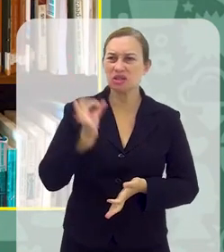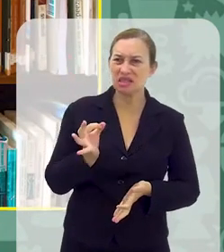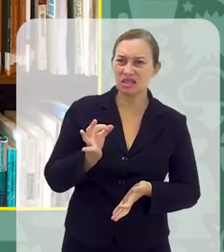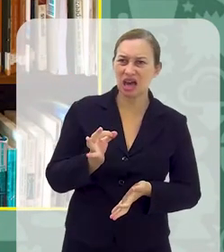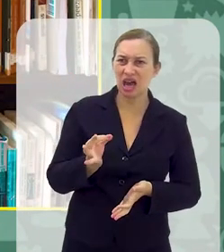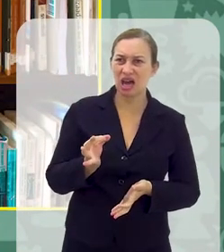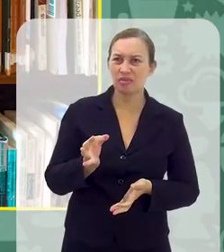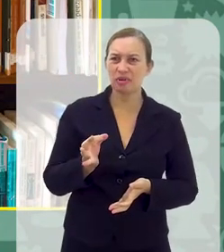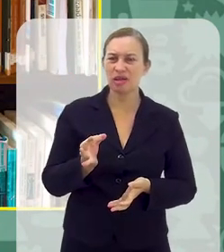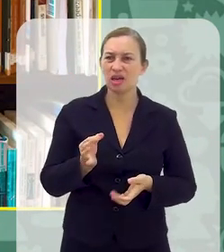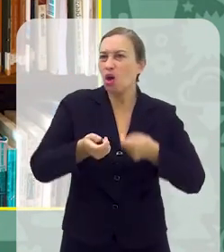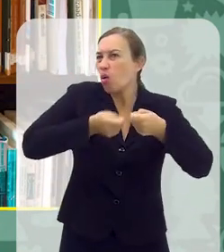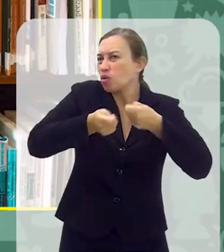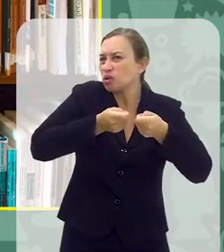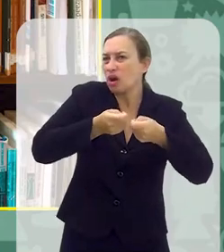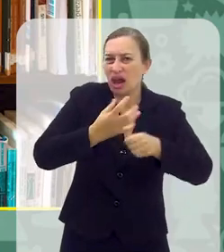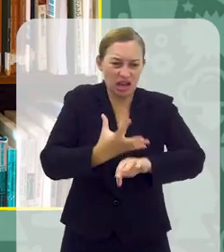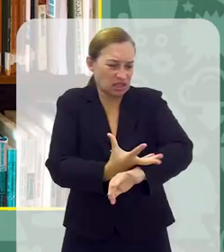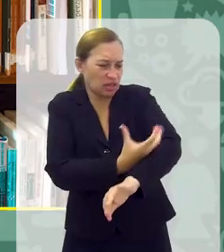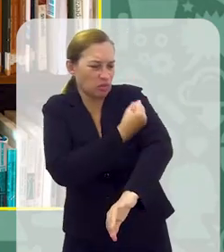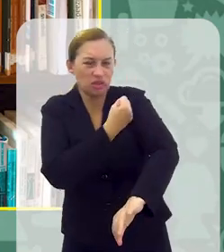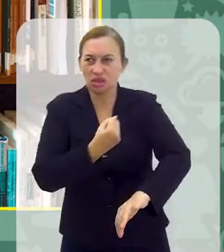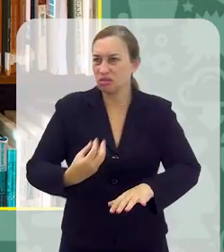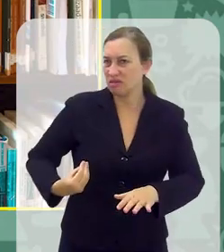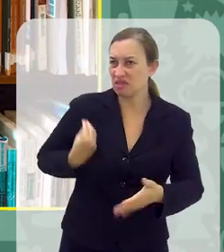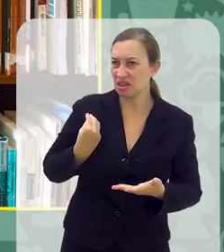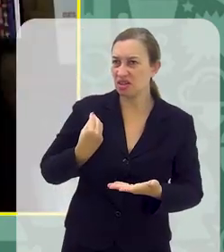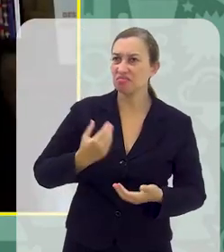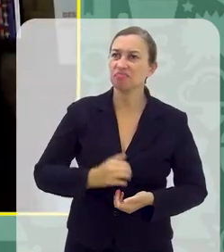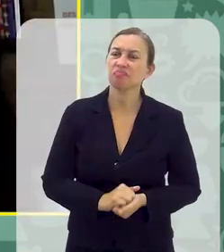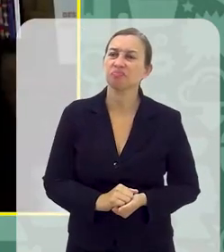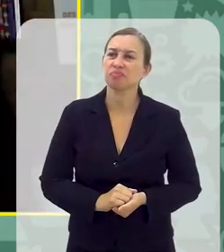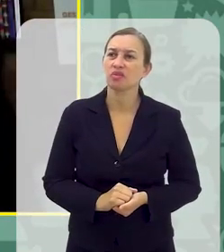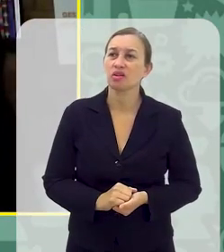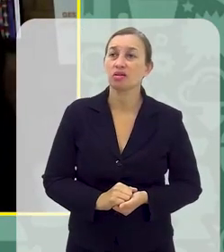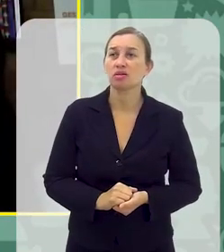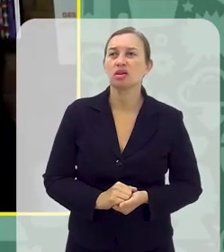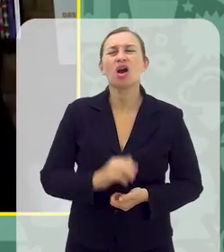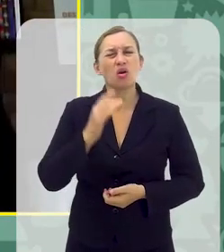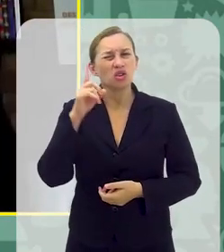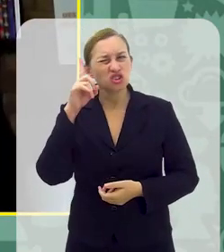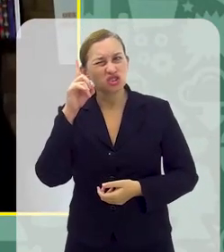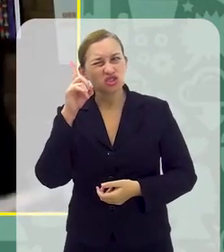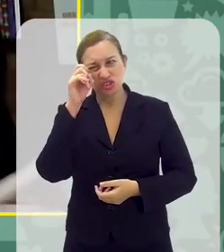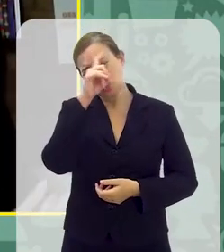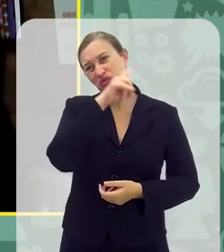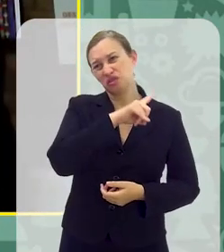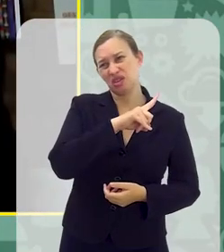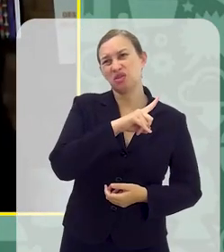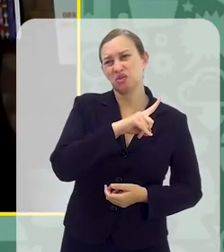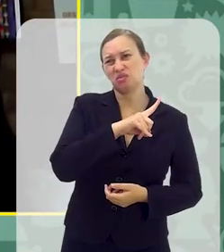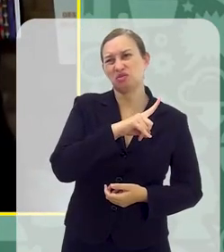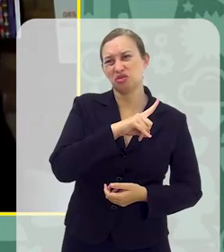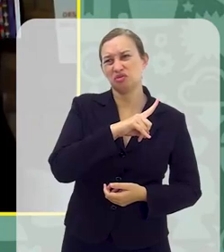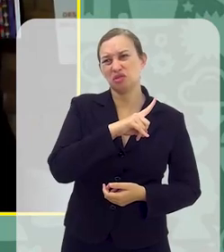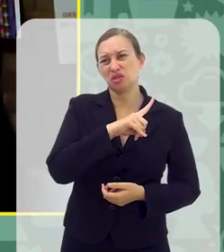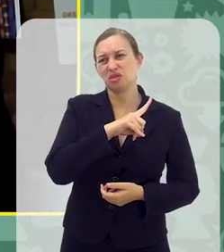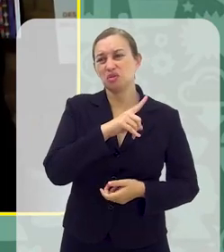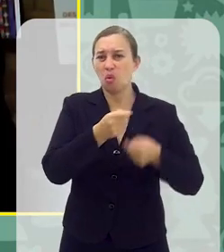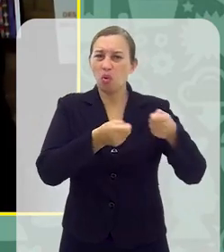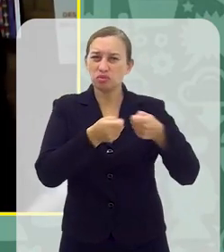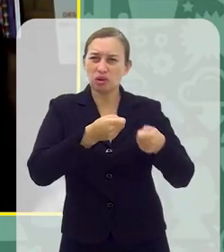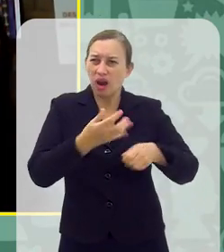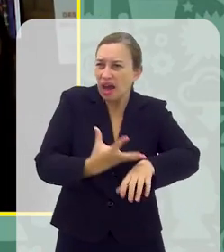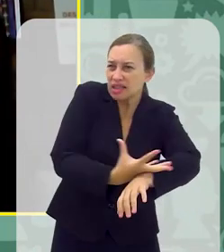sabem lidar tanto com as frustrações, as adversidades da vida, assim? Acho que é difícil lidar com frustração para todo mundo